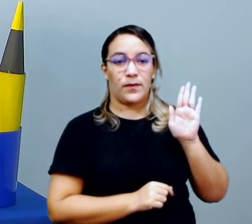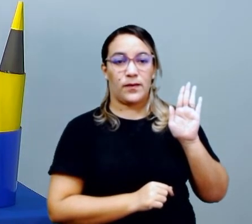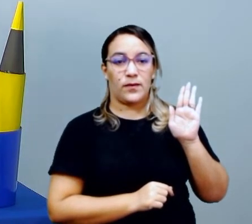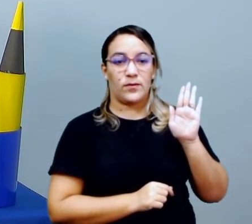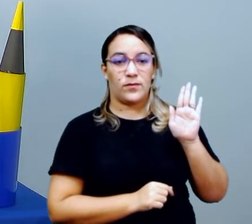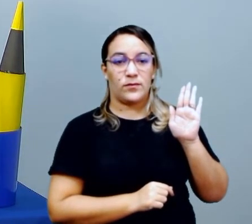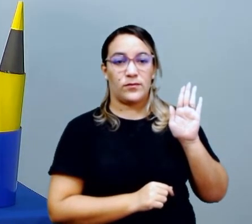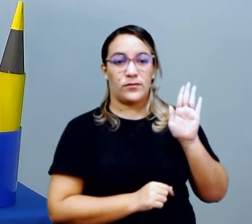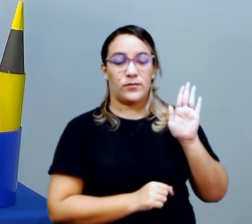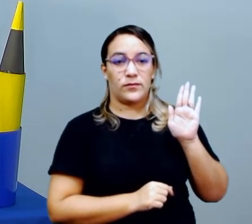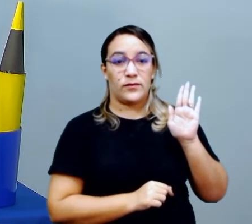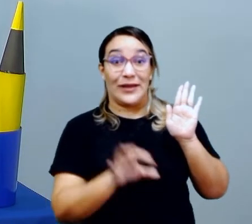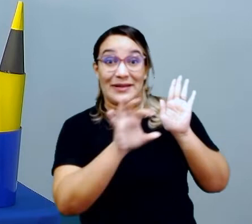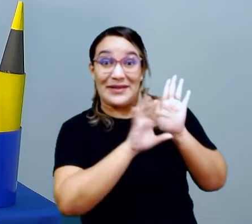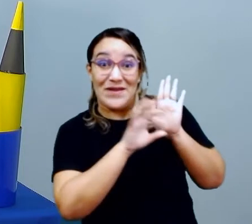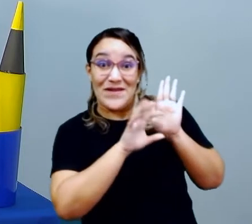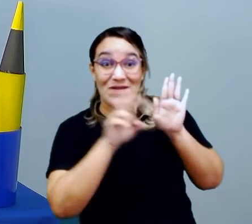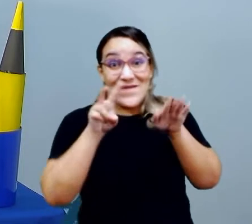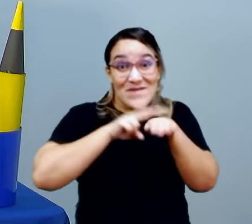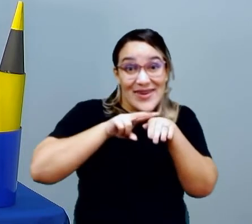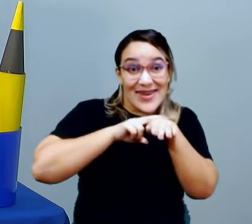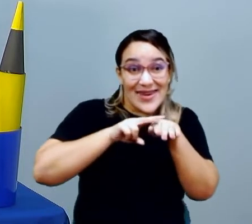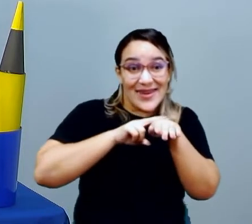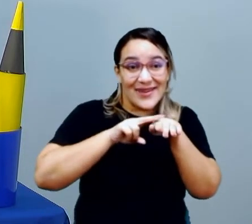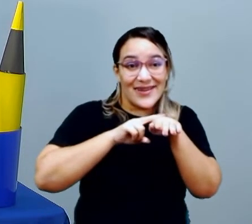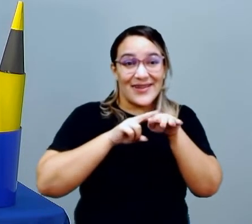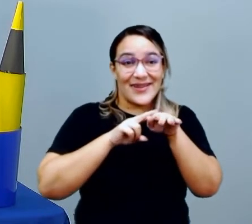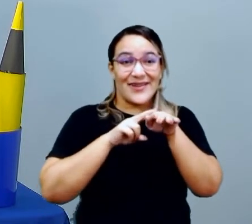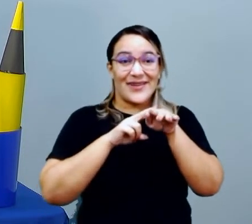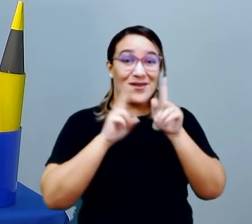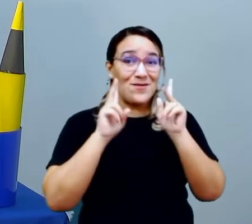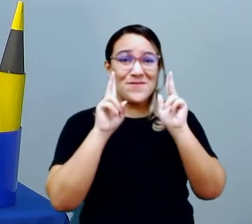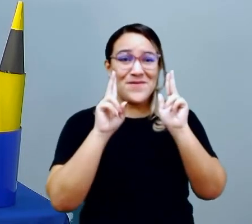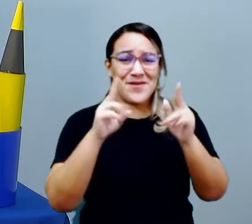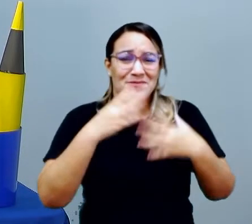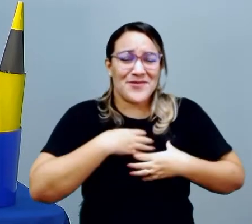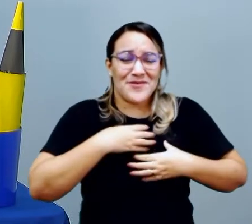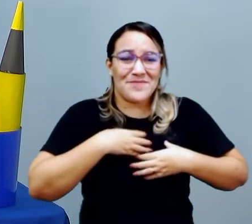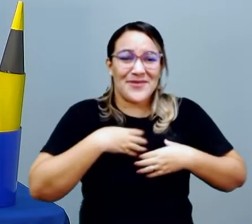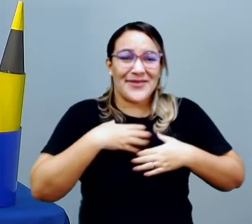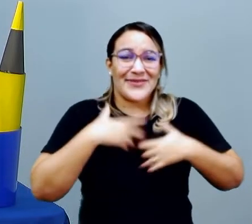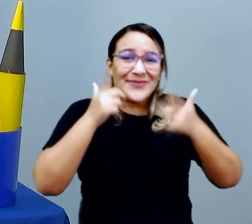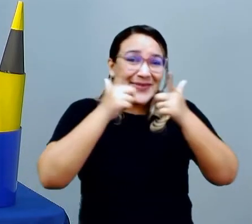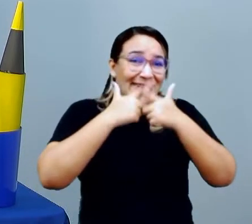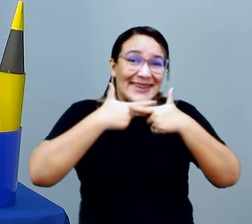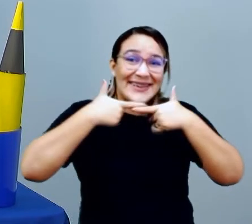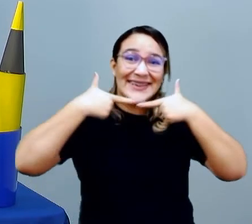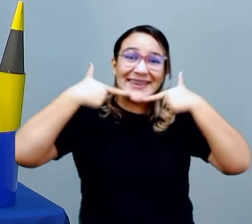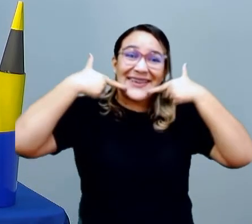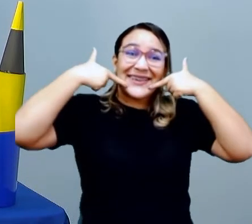Com medo. E aqui a gente vai fazer a nossa carinha...